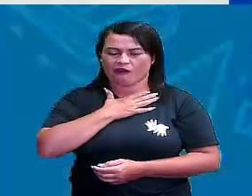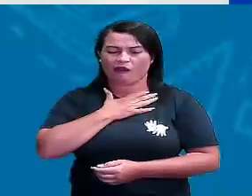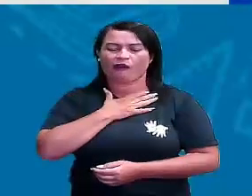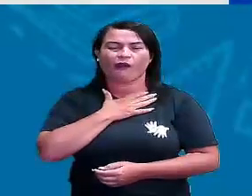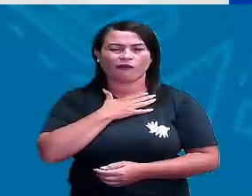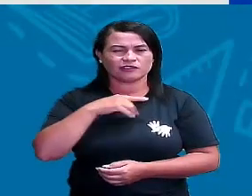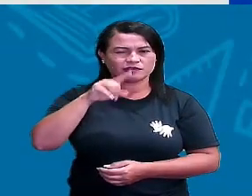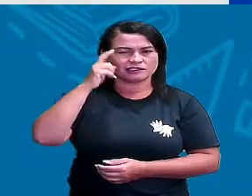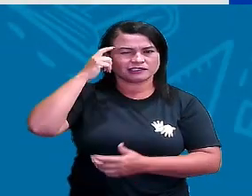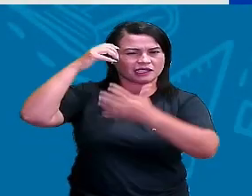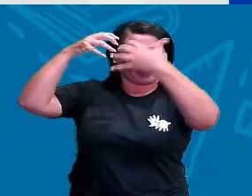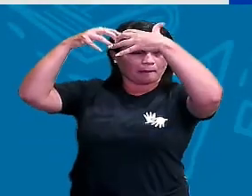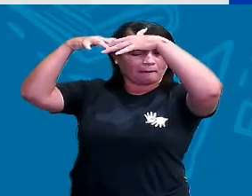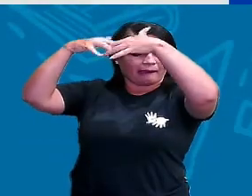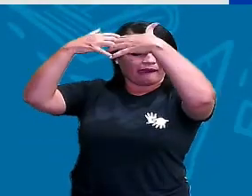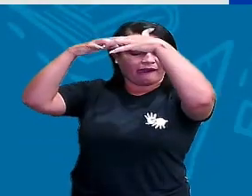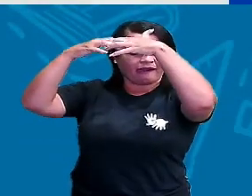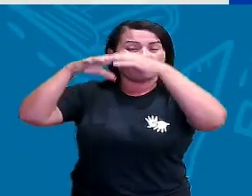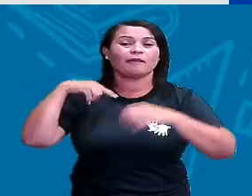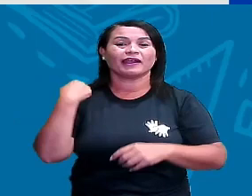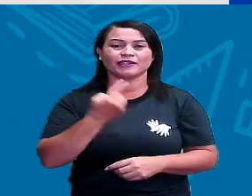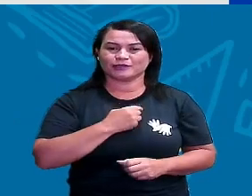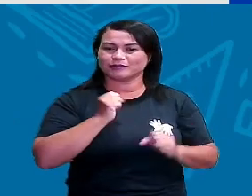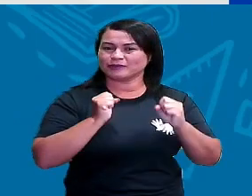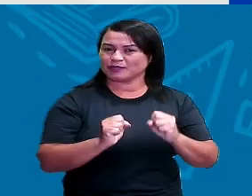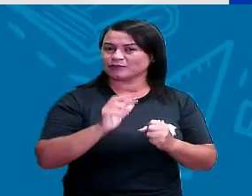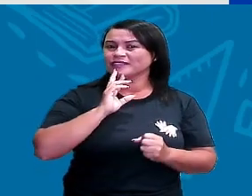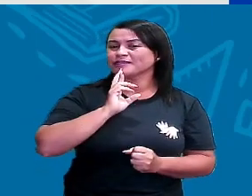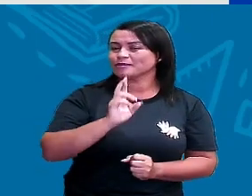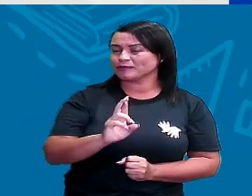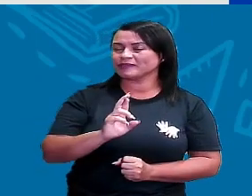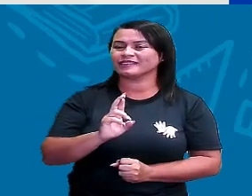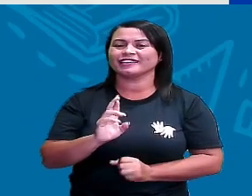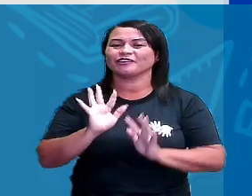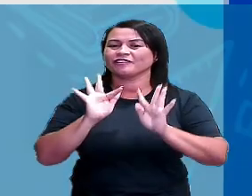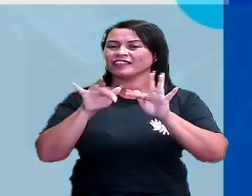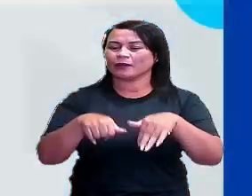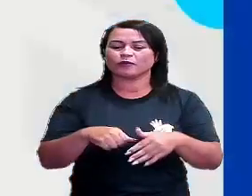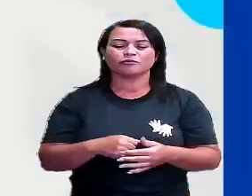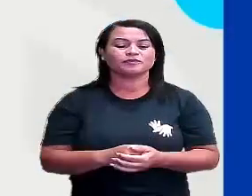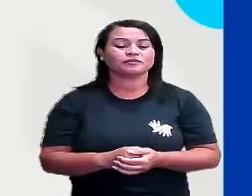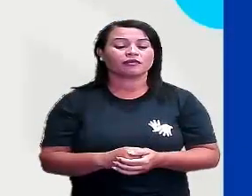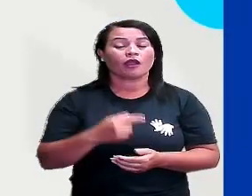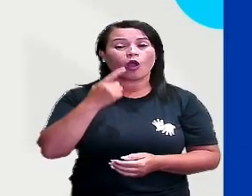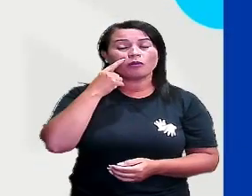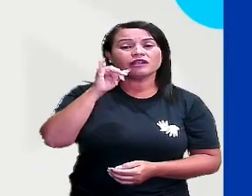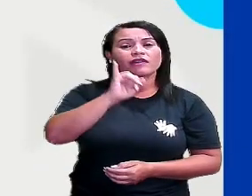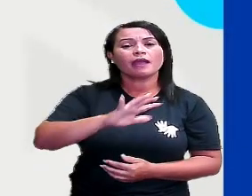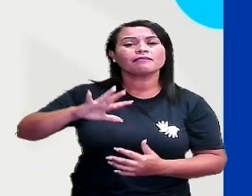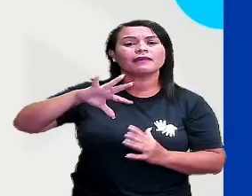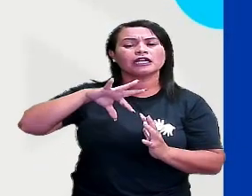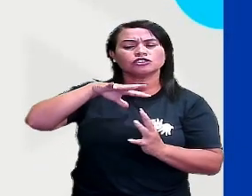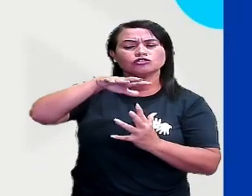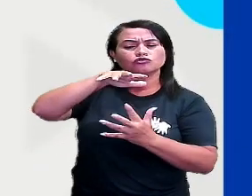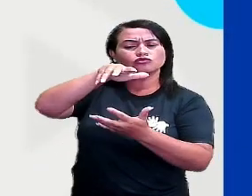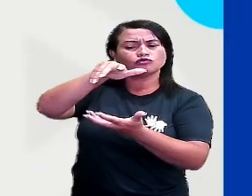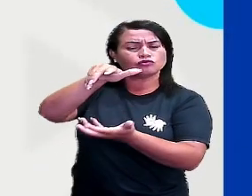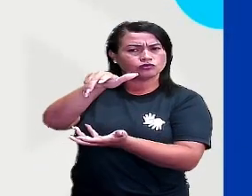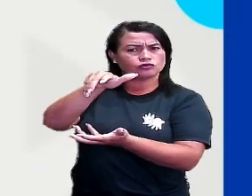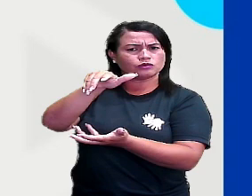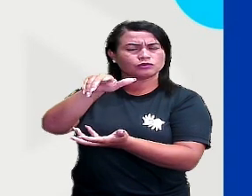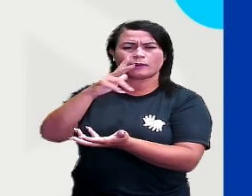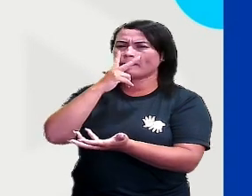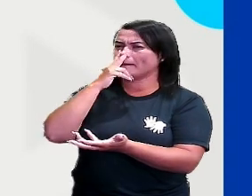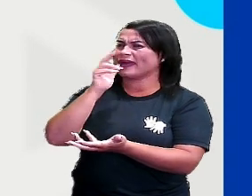aí pensando muito para que a gente possa resolver no final. A imagem do planeta Terra sugere qual